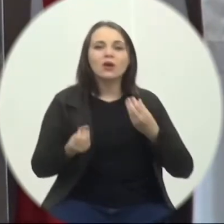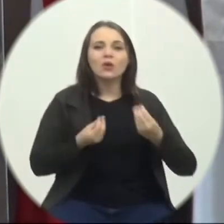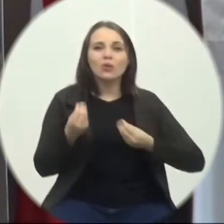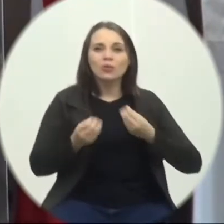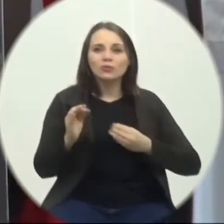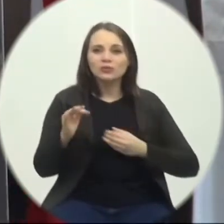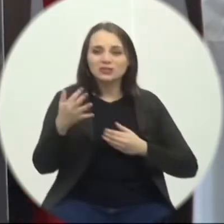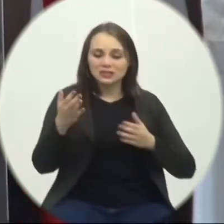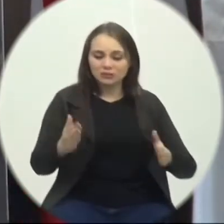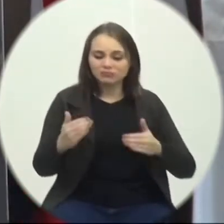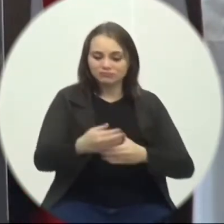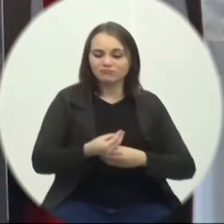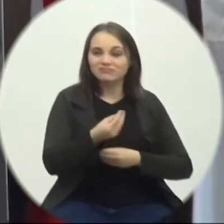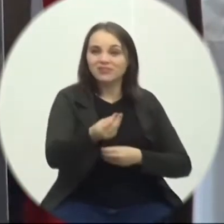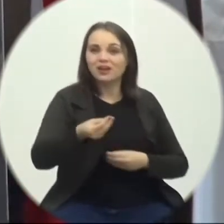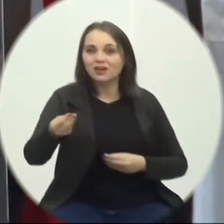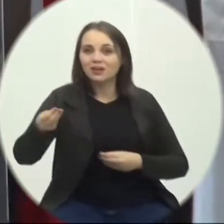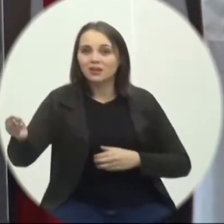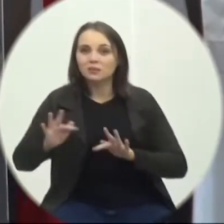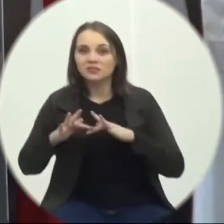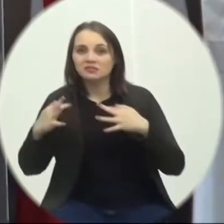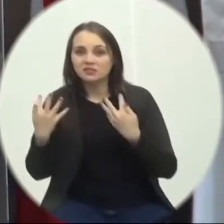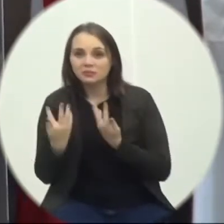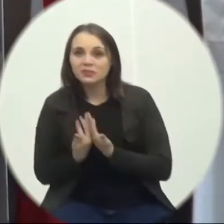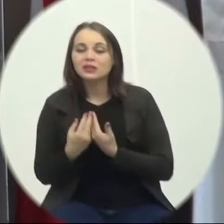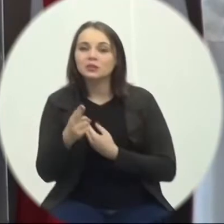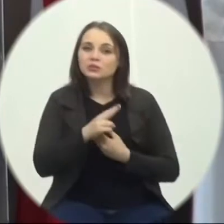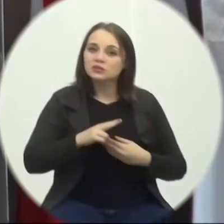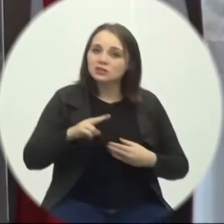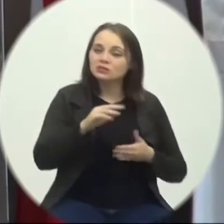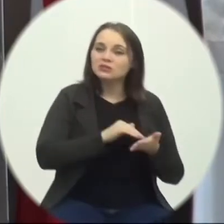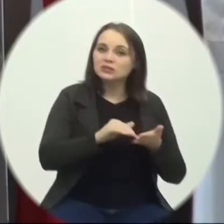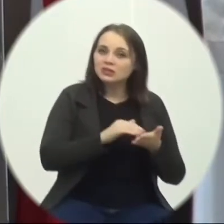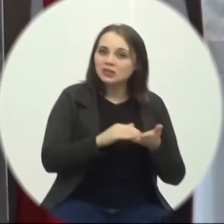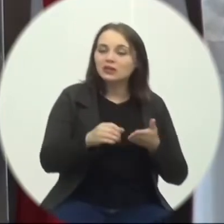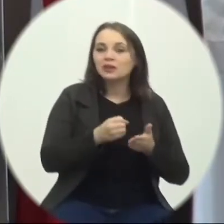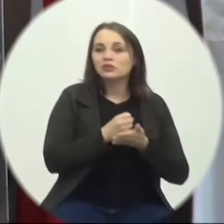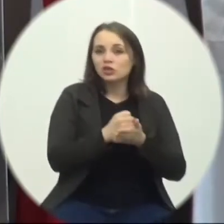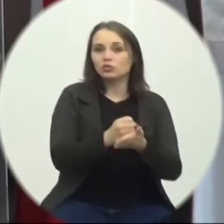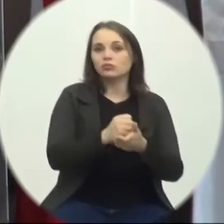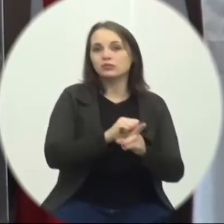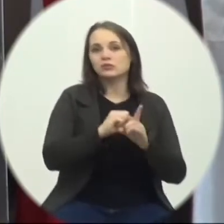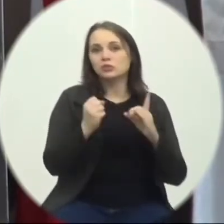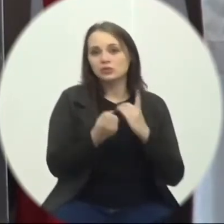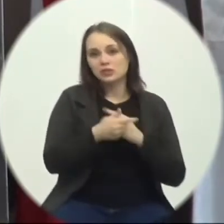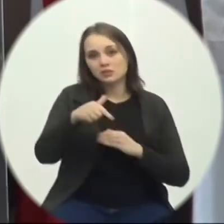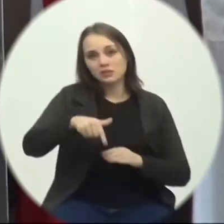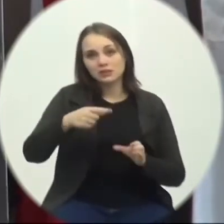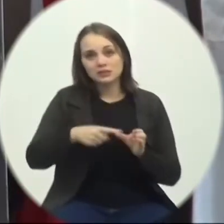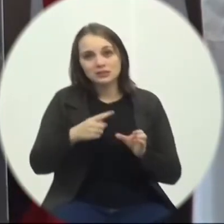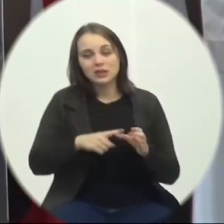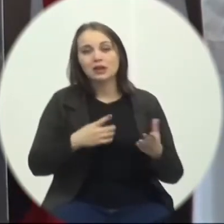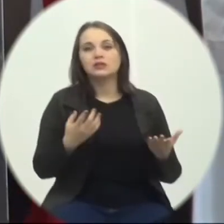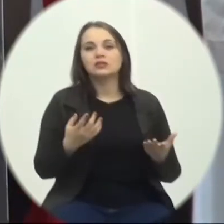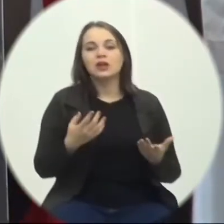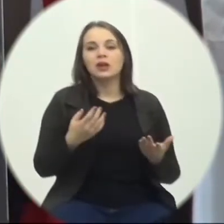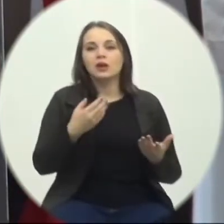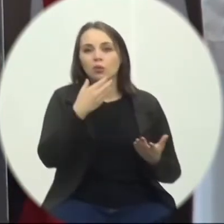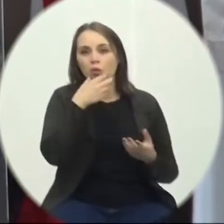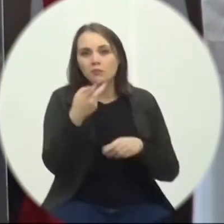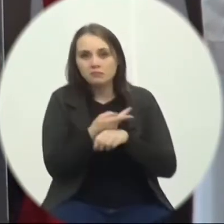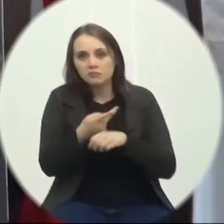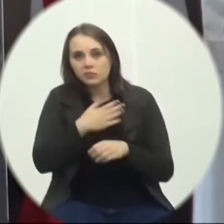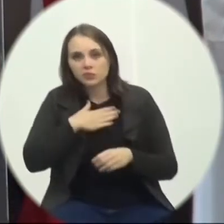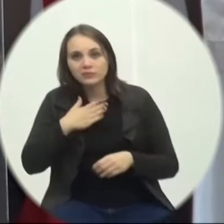básicas Através da Secretaria de Assistência Social do município Diz ele que É